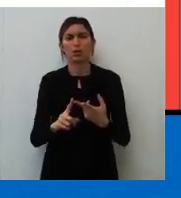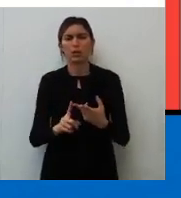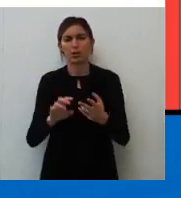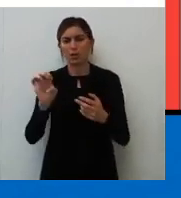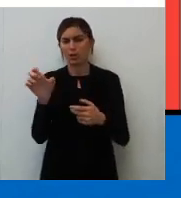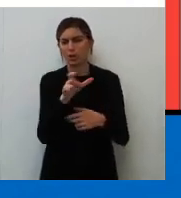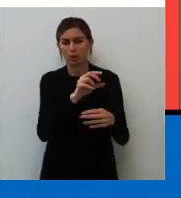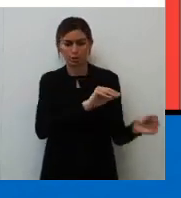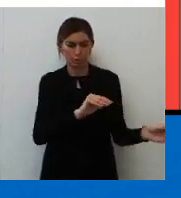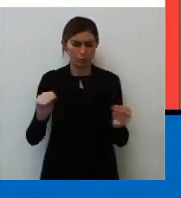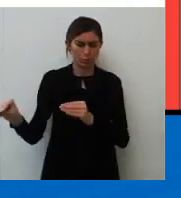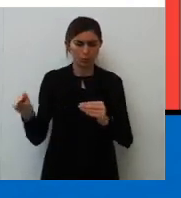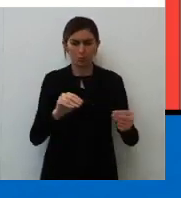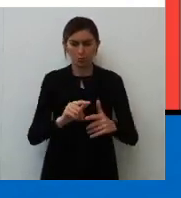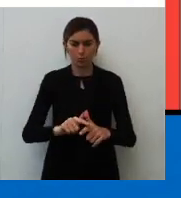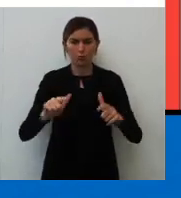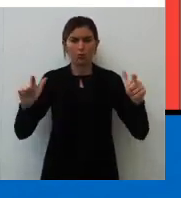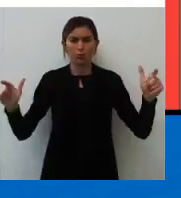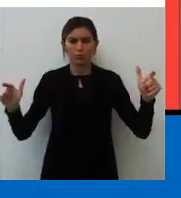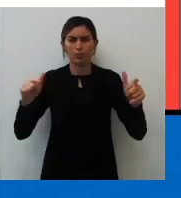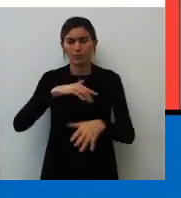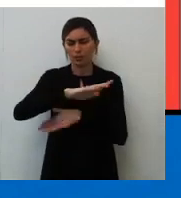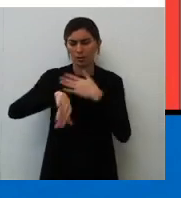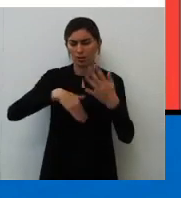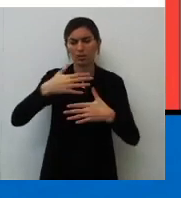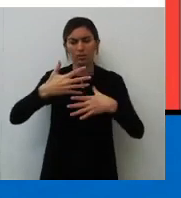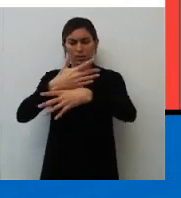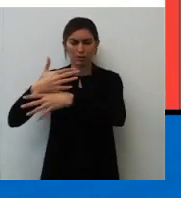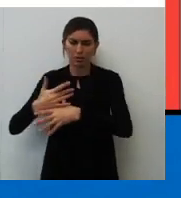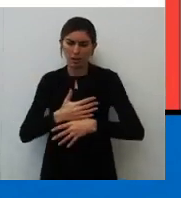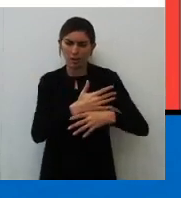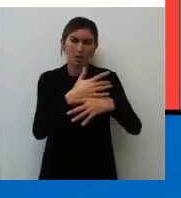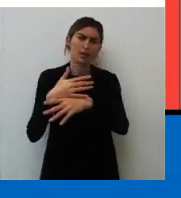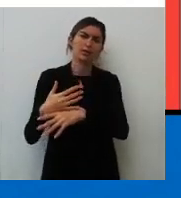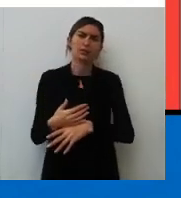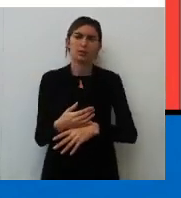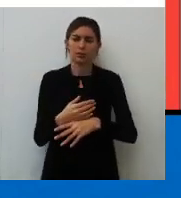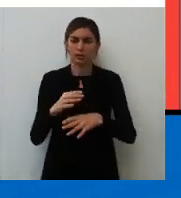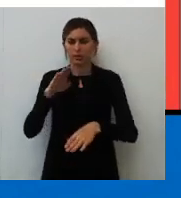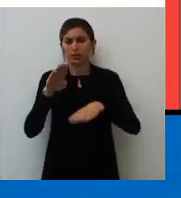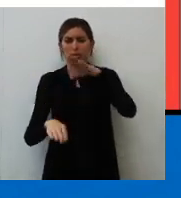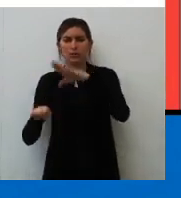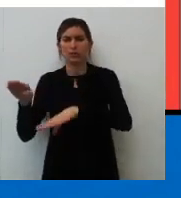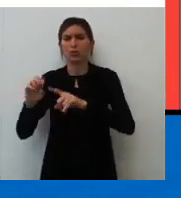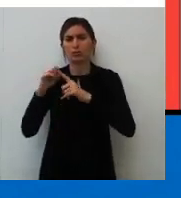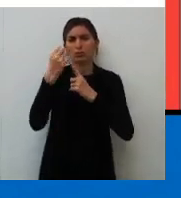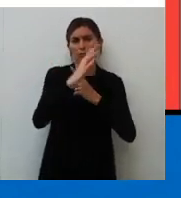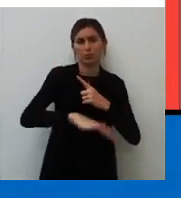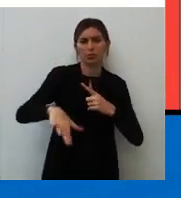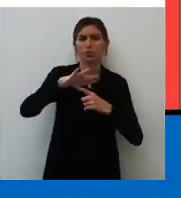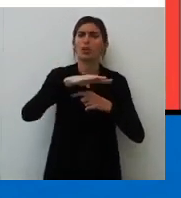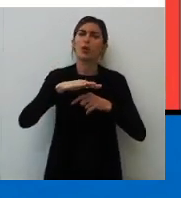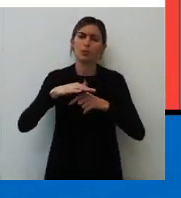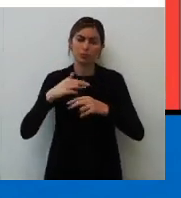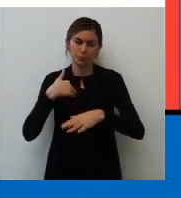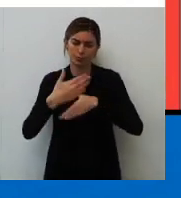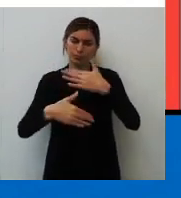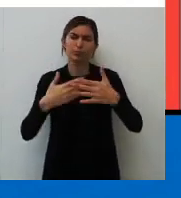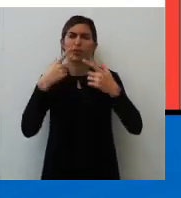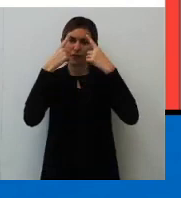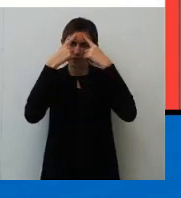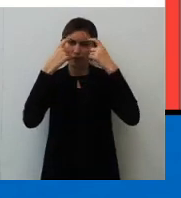êxodo, né? Do crescimento desordenado das cidades, da desigualdade social que gera, muitas vezes, a